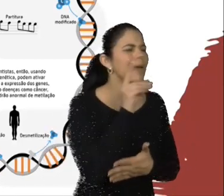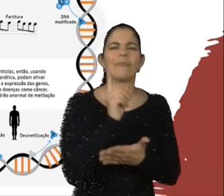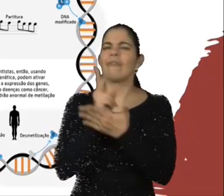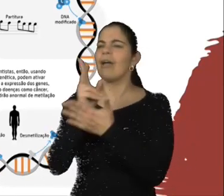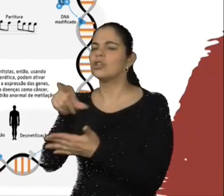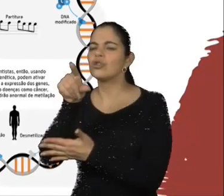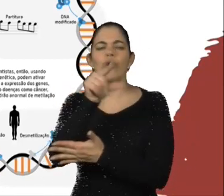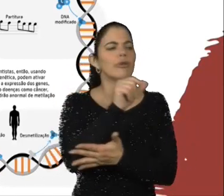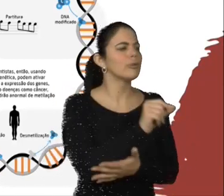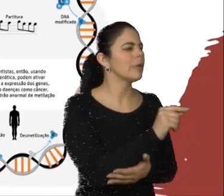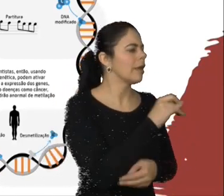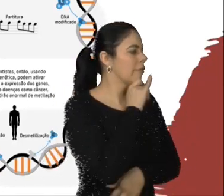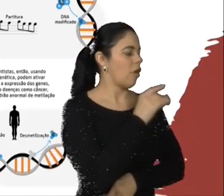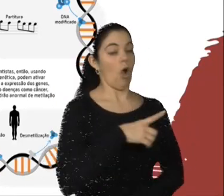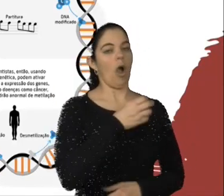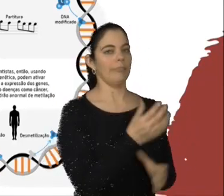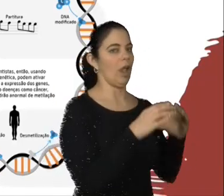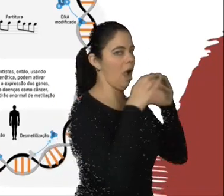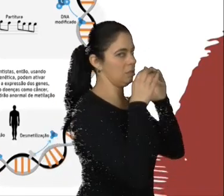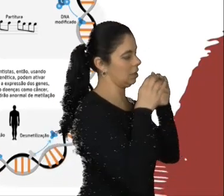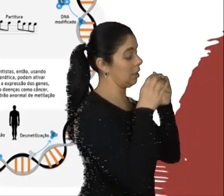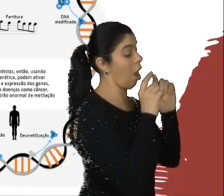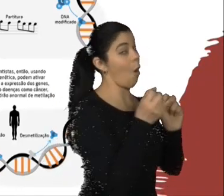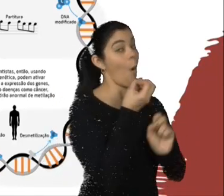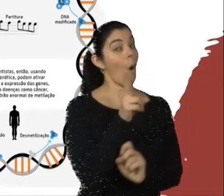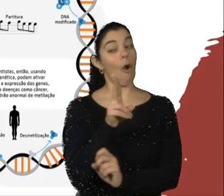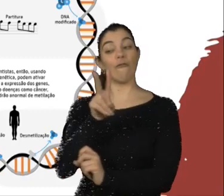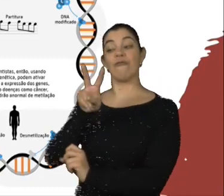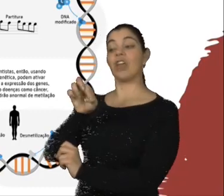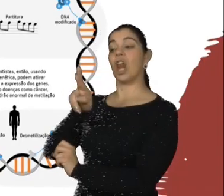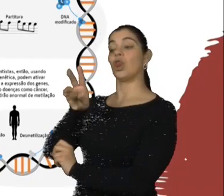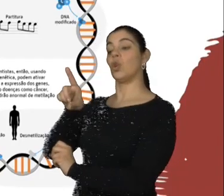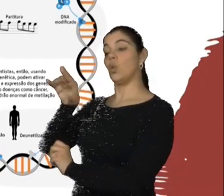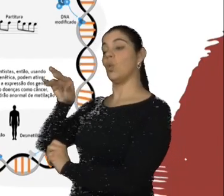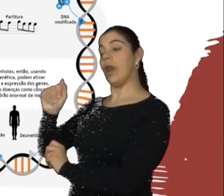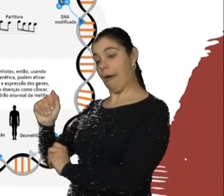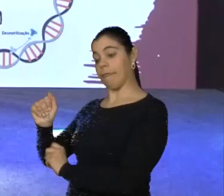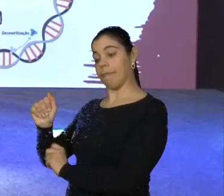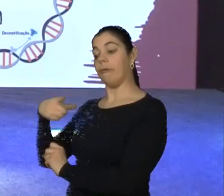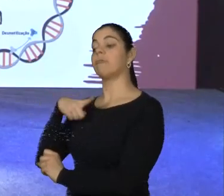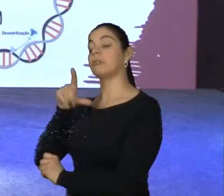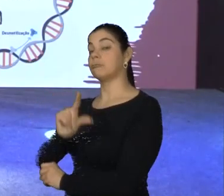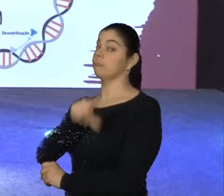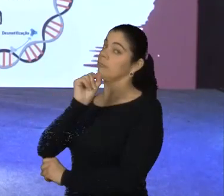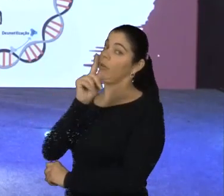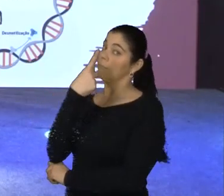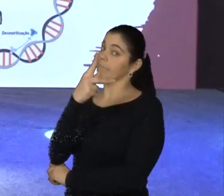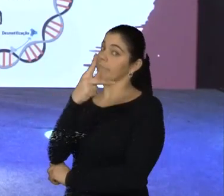Cada escolha que você faz, se eu vou comer um hambúrguer ou se eu vou comer vegetais, a cada escolha que você faz, você está indo